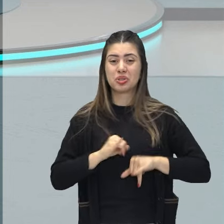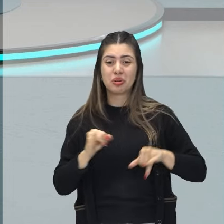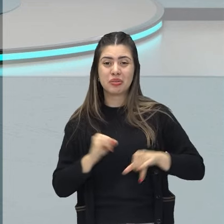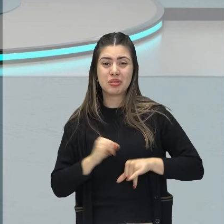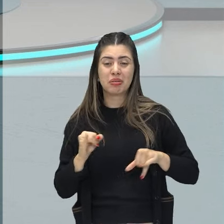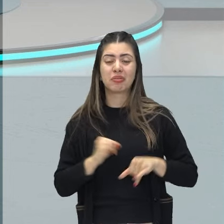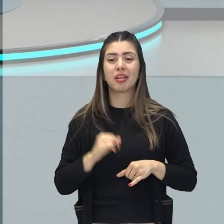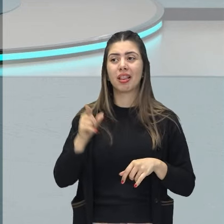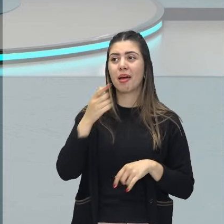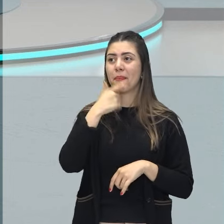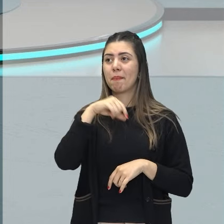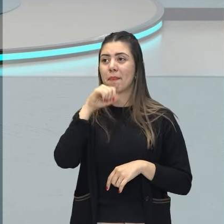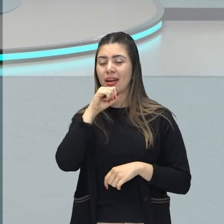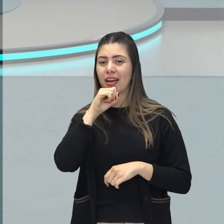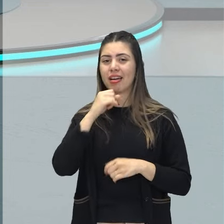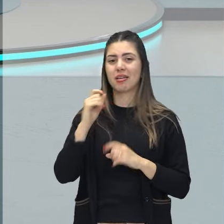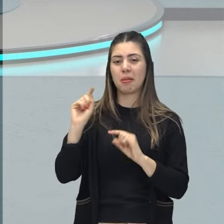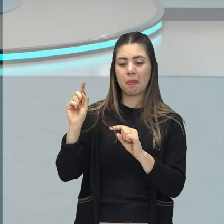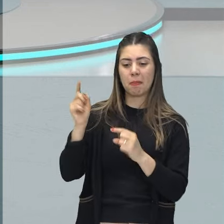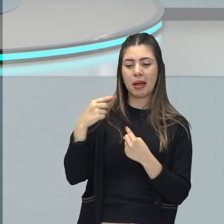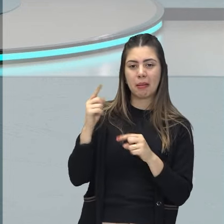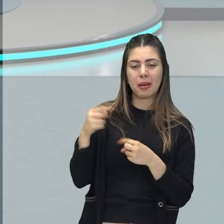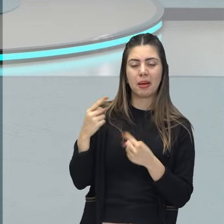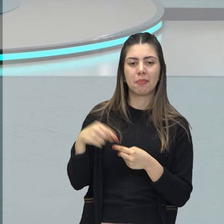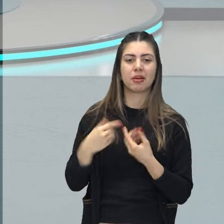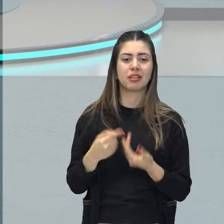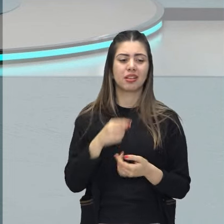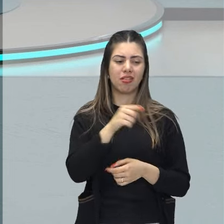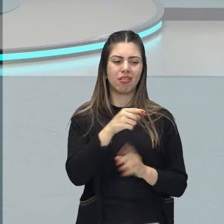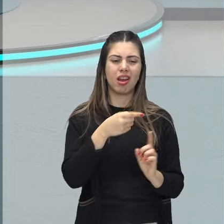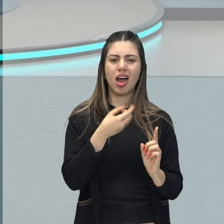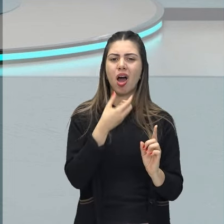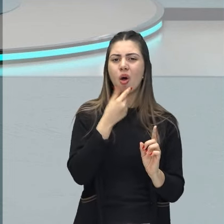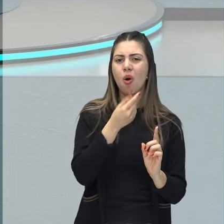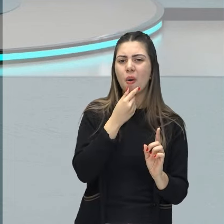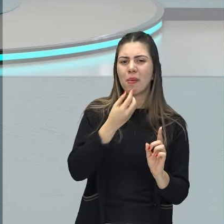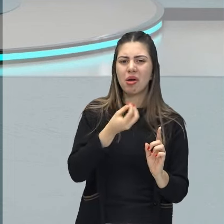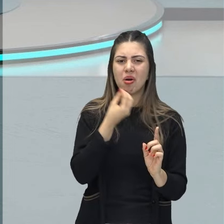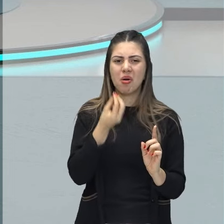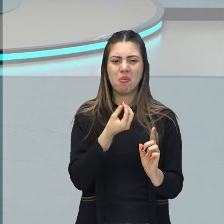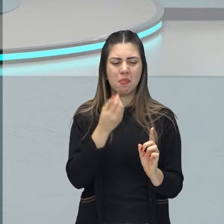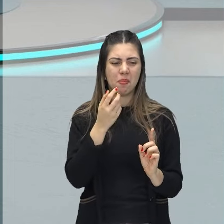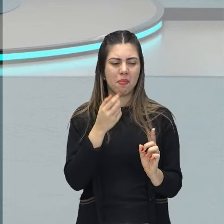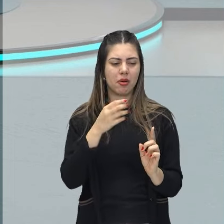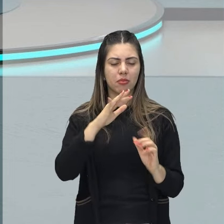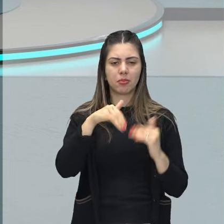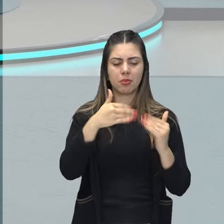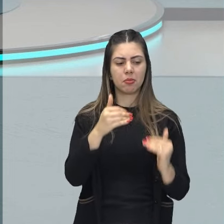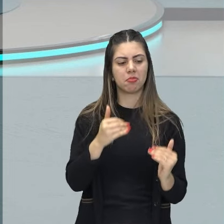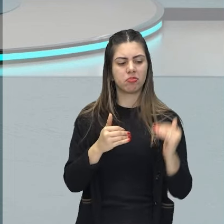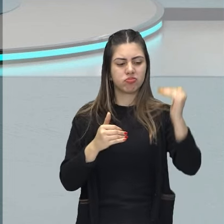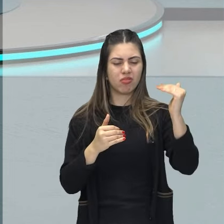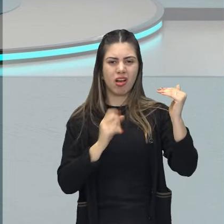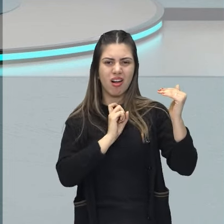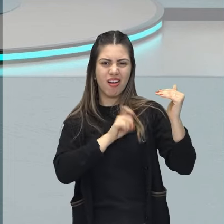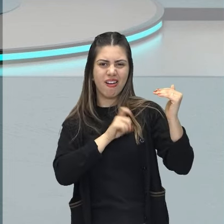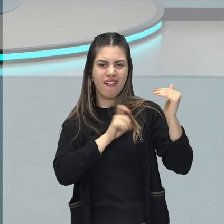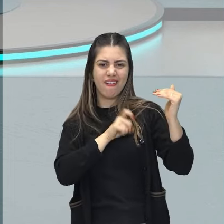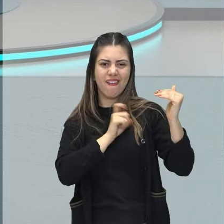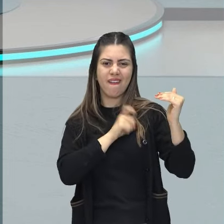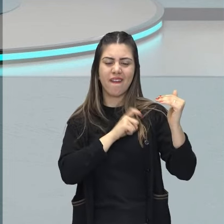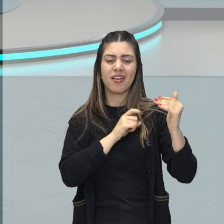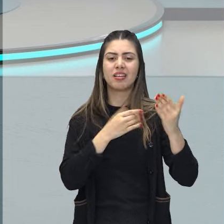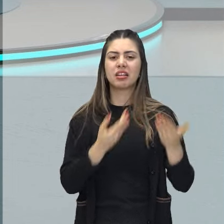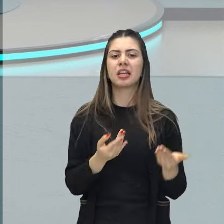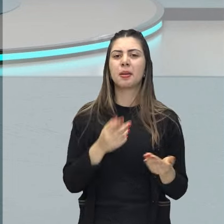tratos do pai, e percebam que a vida vai tornar esse homem como uma pessoa ruim. Augusto Matraga acaba se tornando o